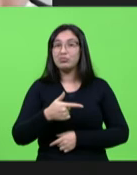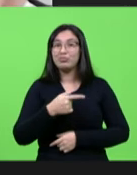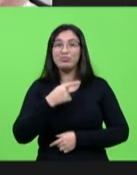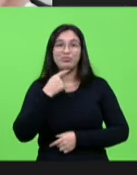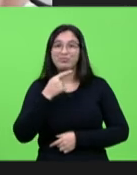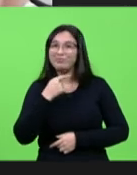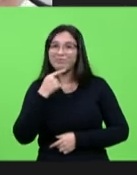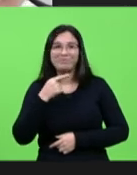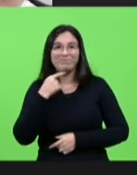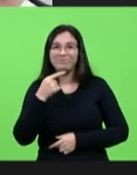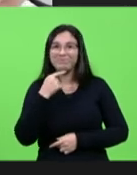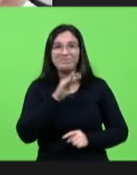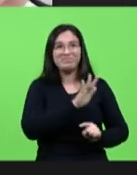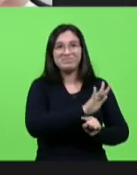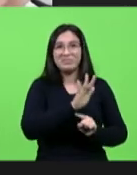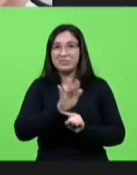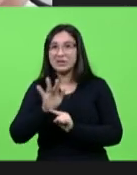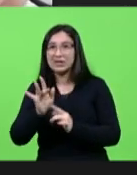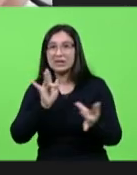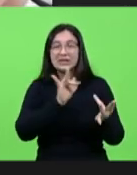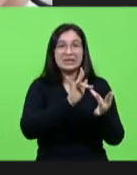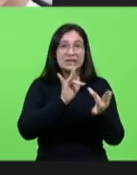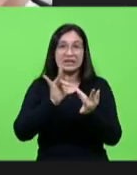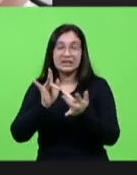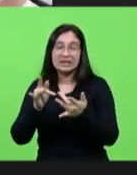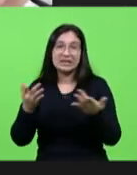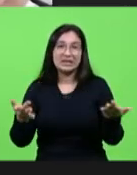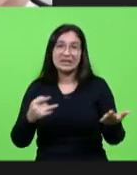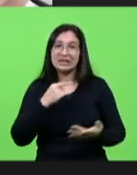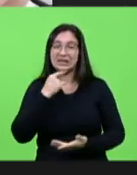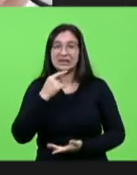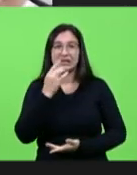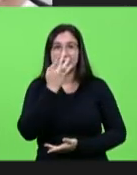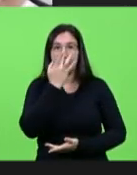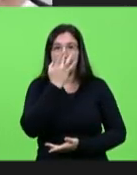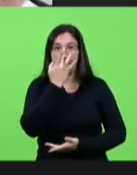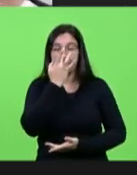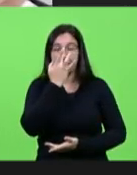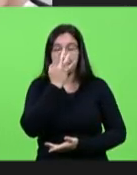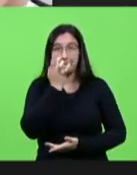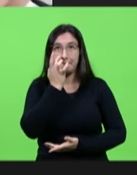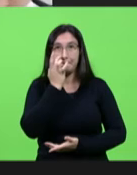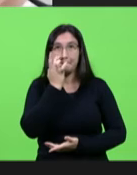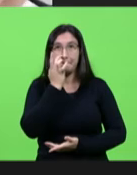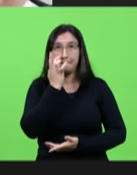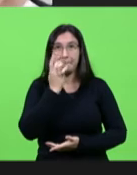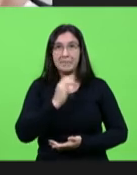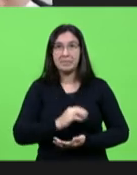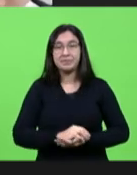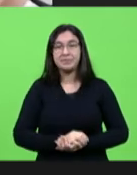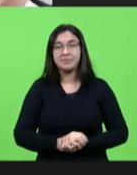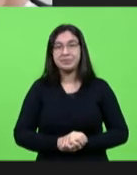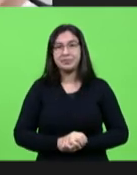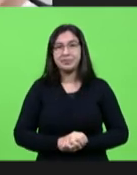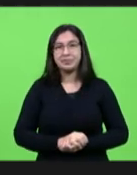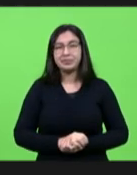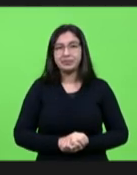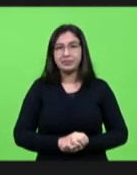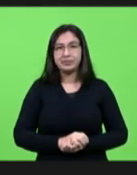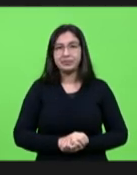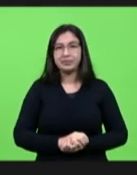dão conta do atendimento que deveriam dar aos usuários